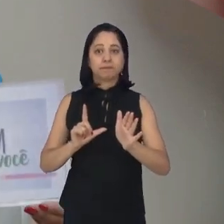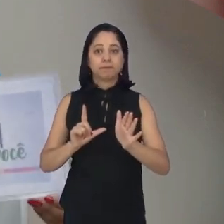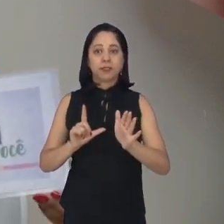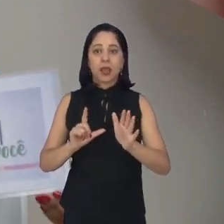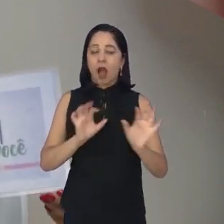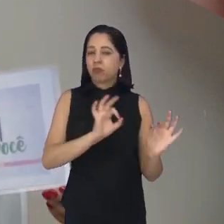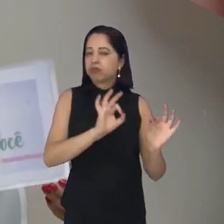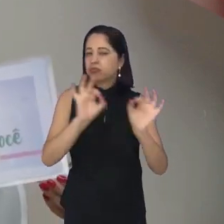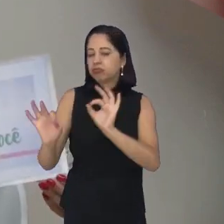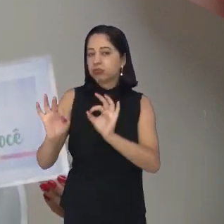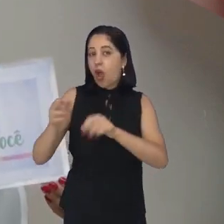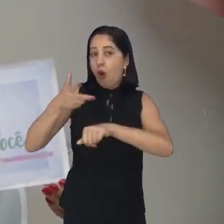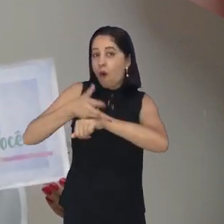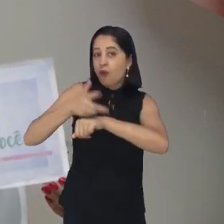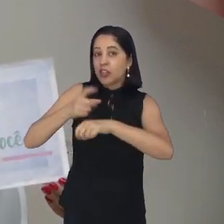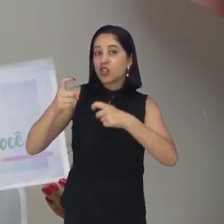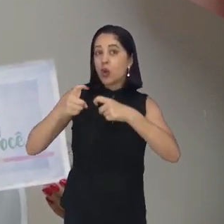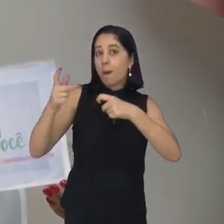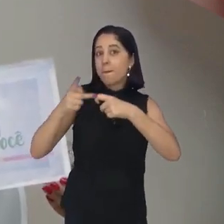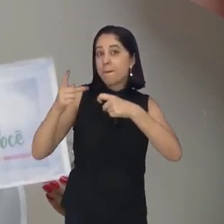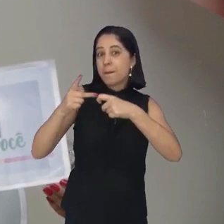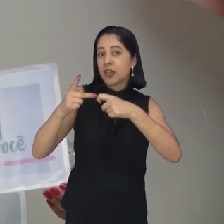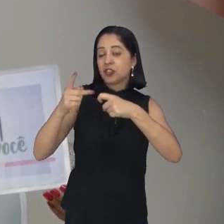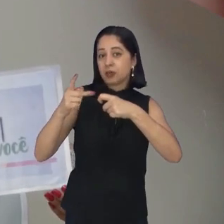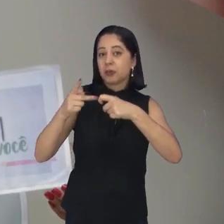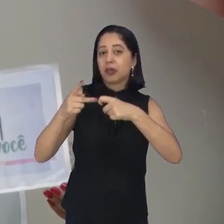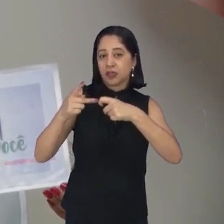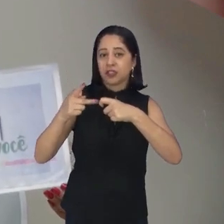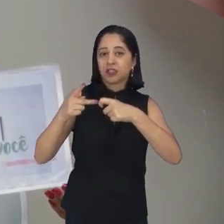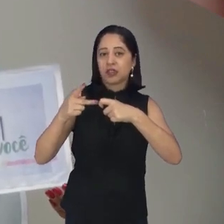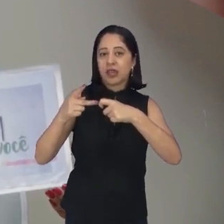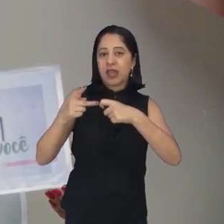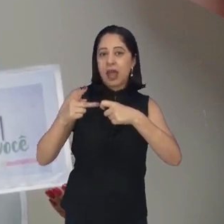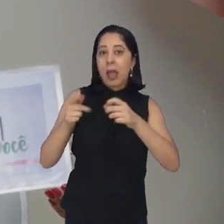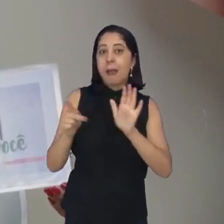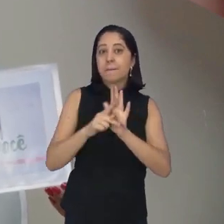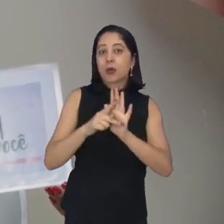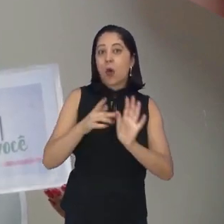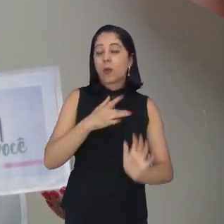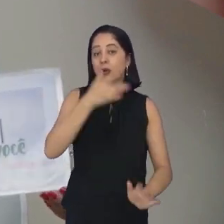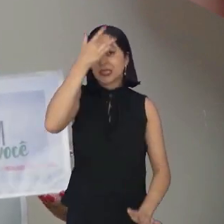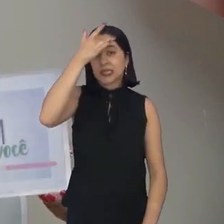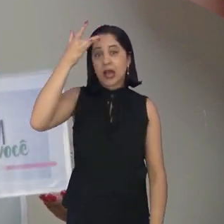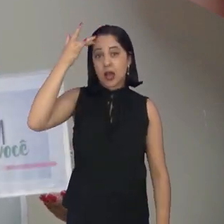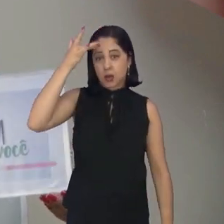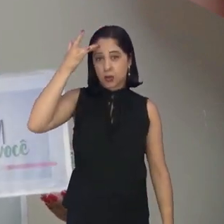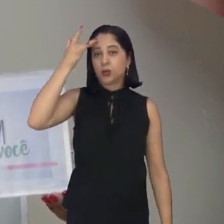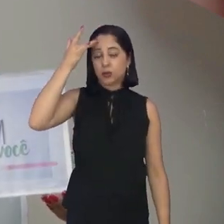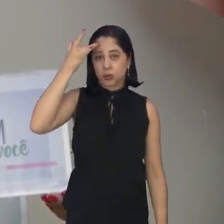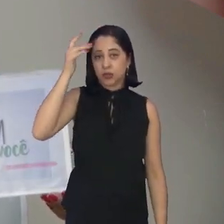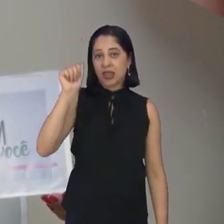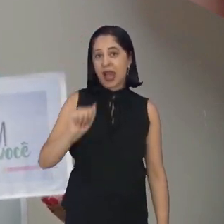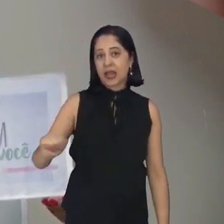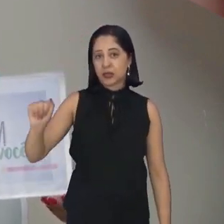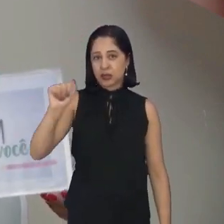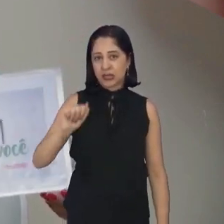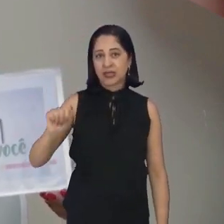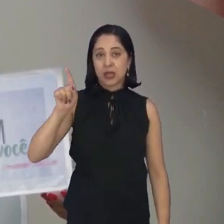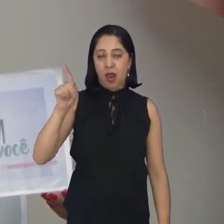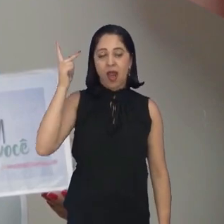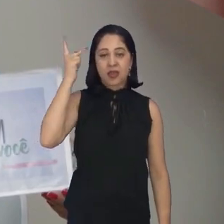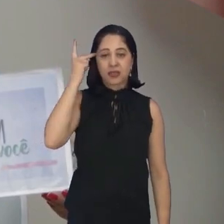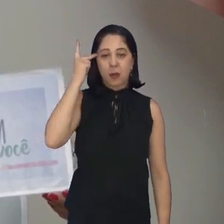acompanhar agora o vídeo do médico pediatra do Departamento de Saúde Mental da Sociedade de Pediatria de São Paulo,